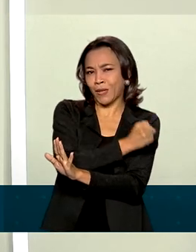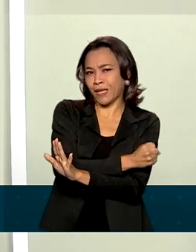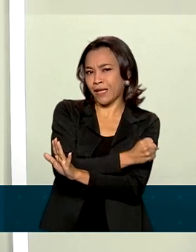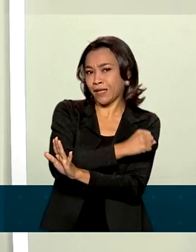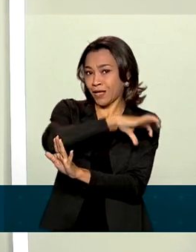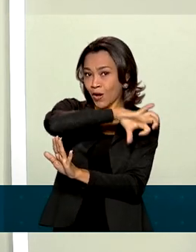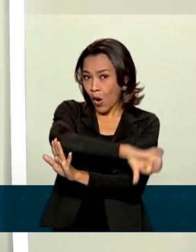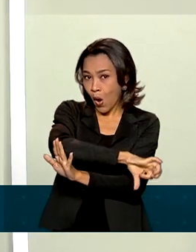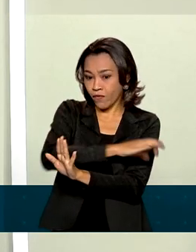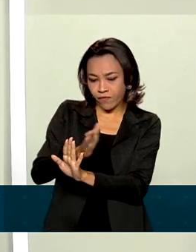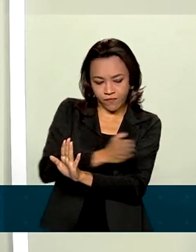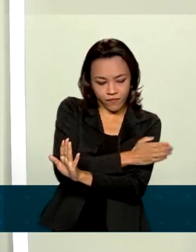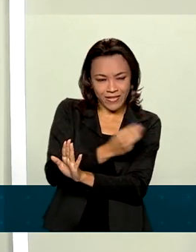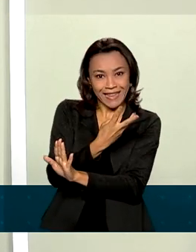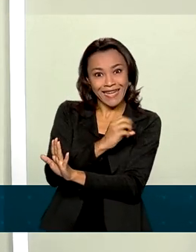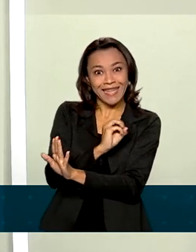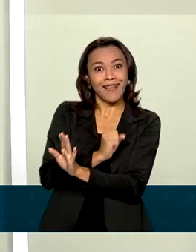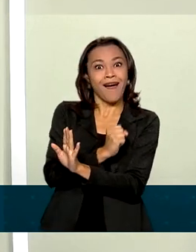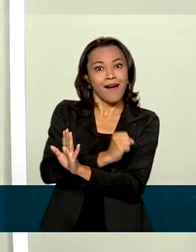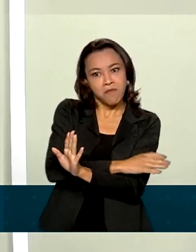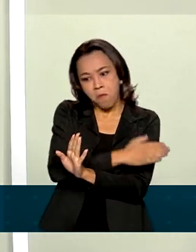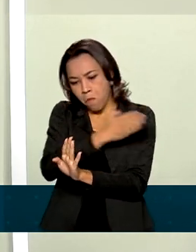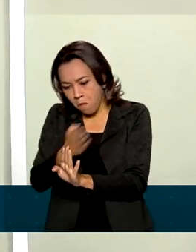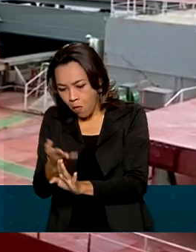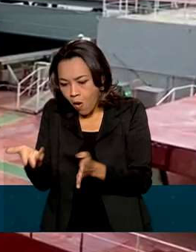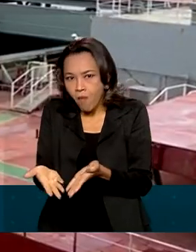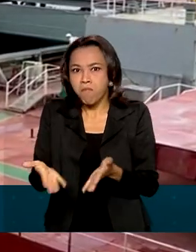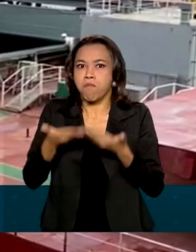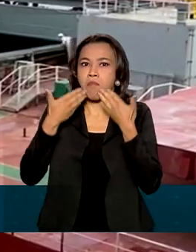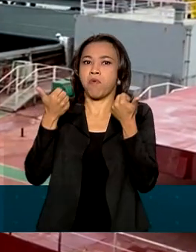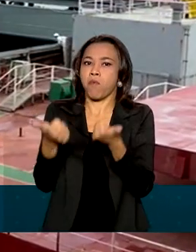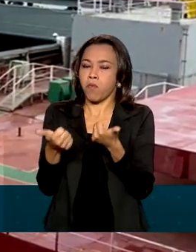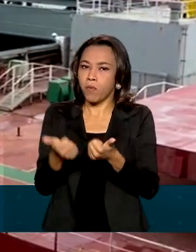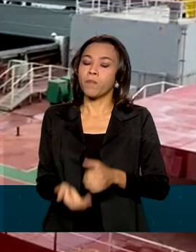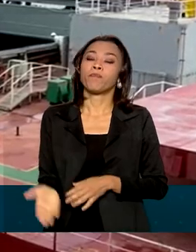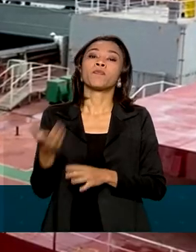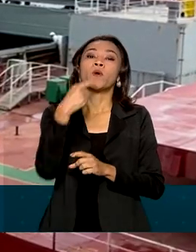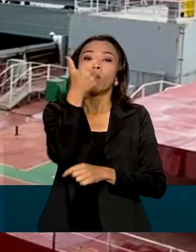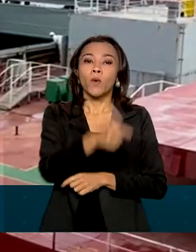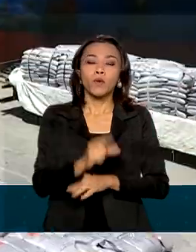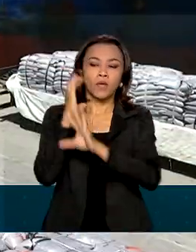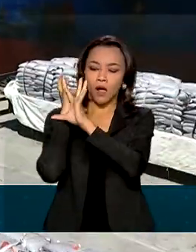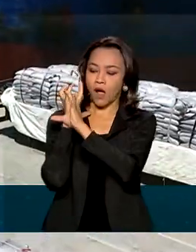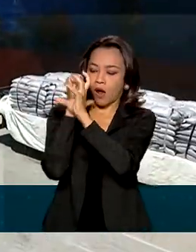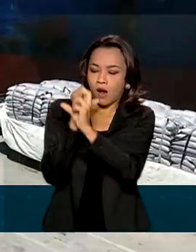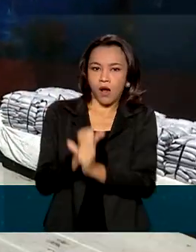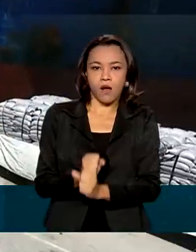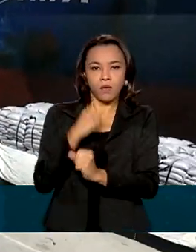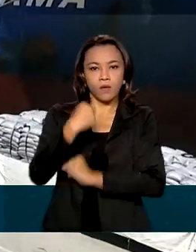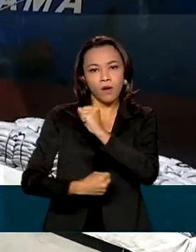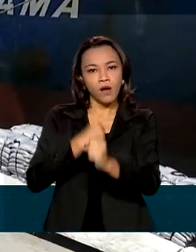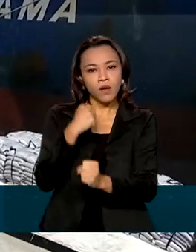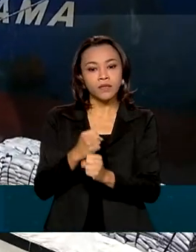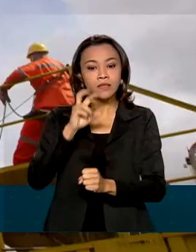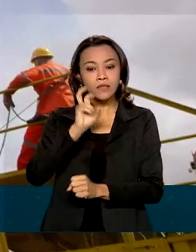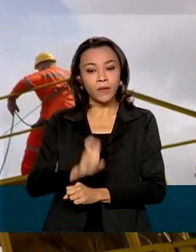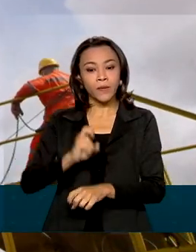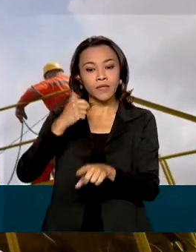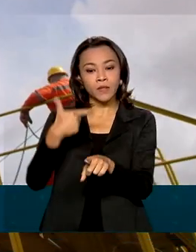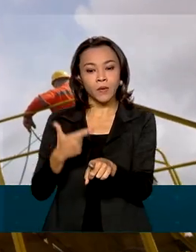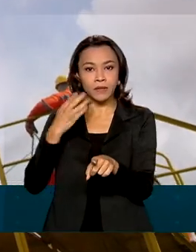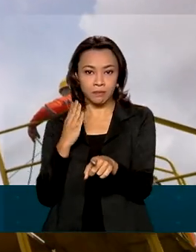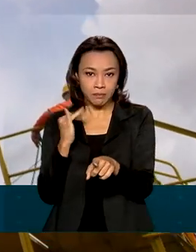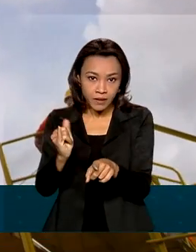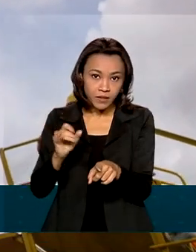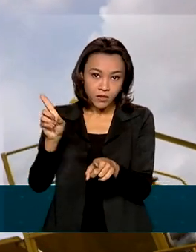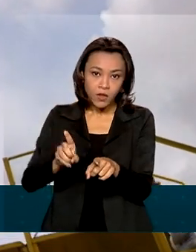ou seja, em mais de 30 anos. Mas as boas notícias não param aí. O acumulado do ano já está em torno de 52 bilhões de